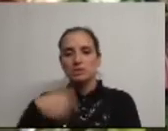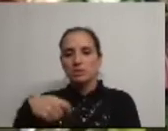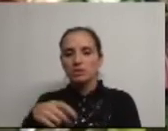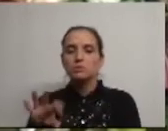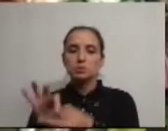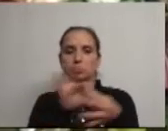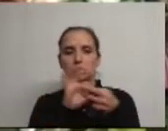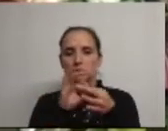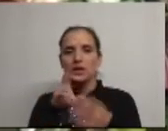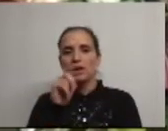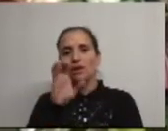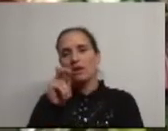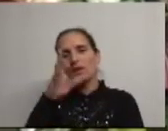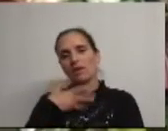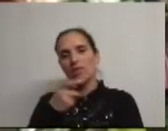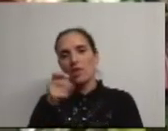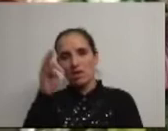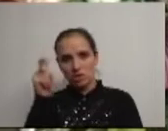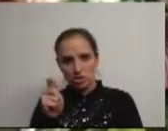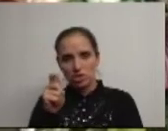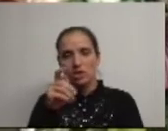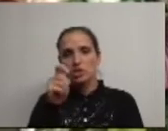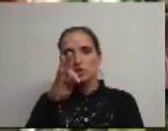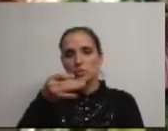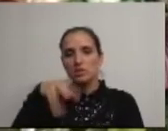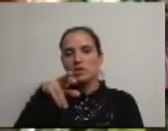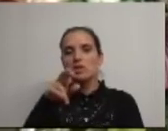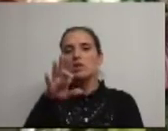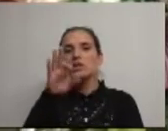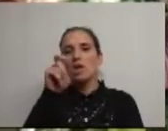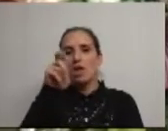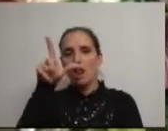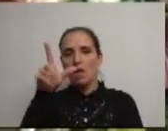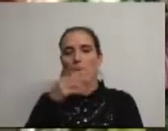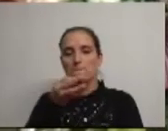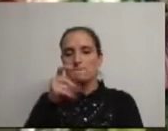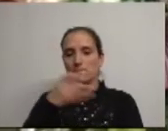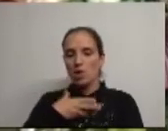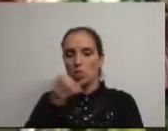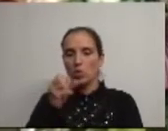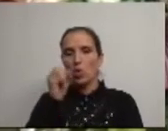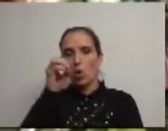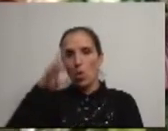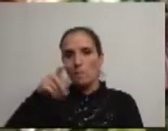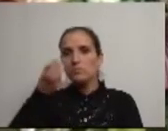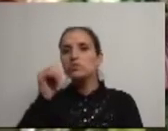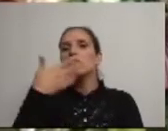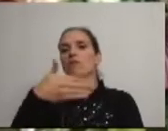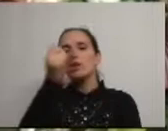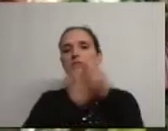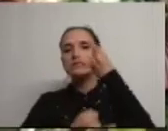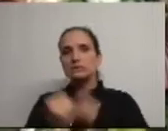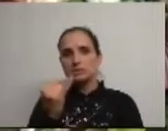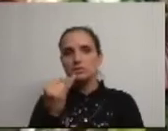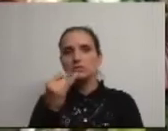Freguesias de Recardens e Espinheiro, Pedro Gomes, que me comunicou também que será substituído,